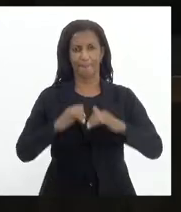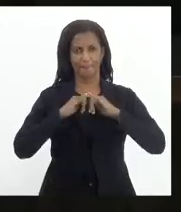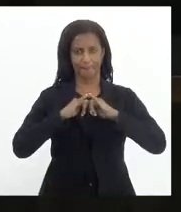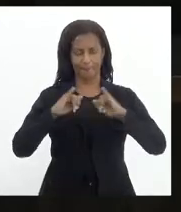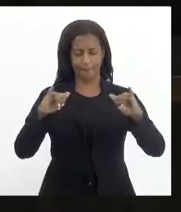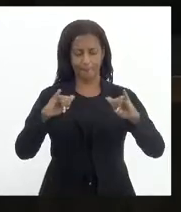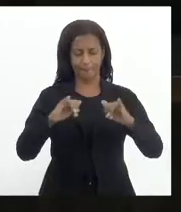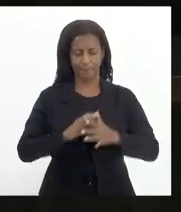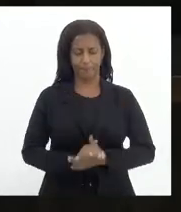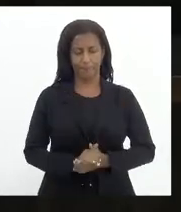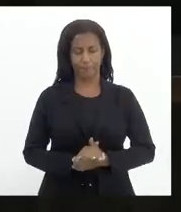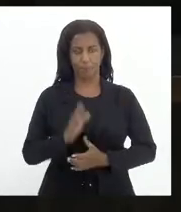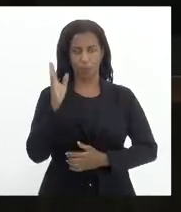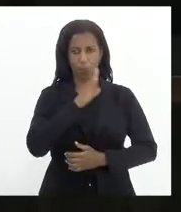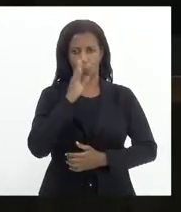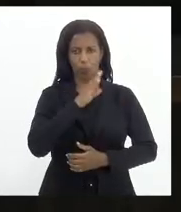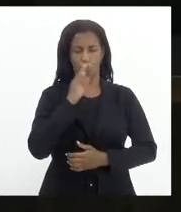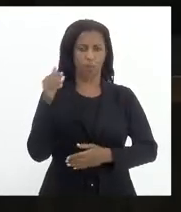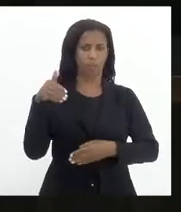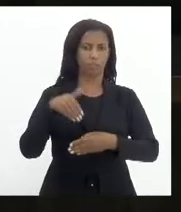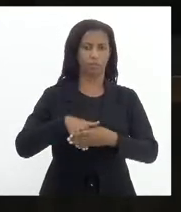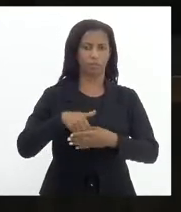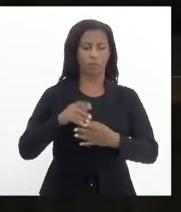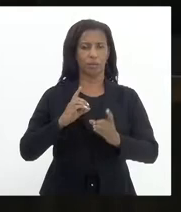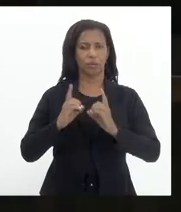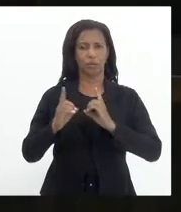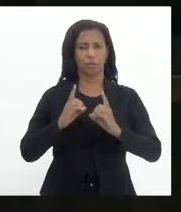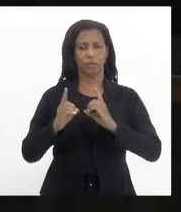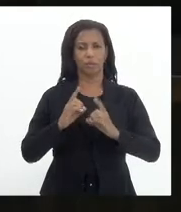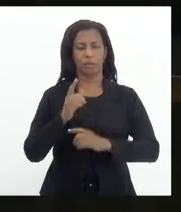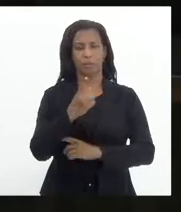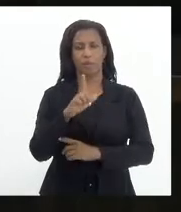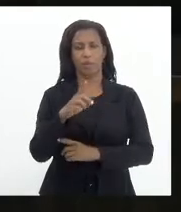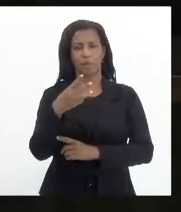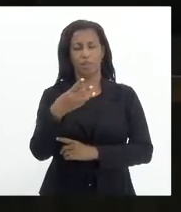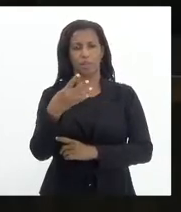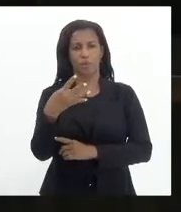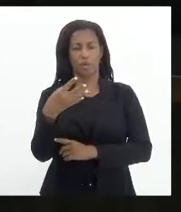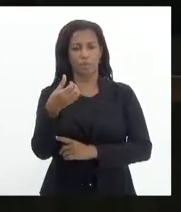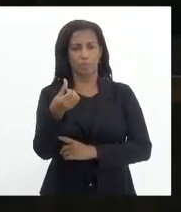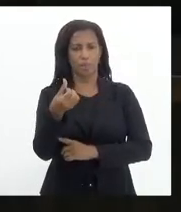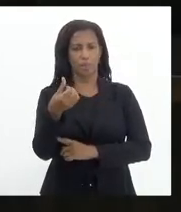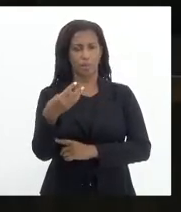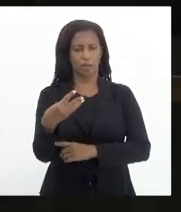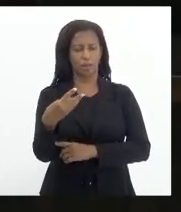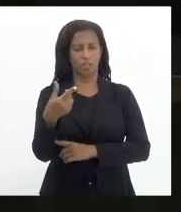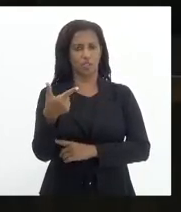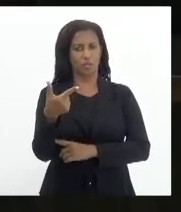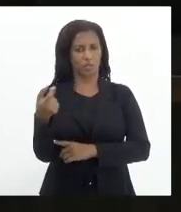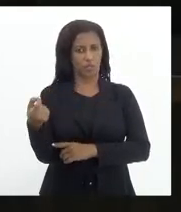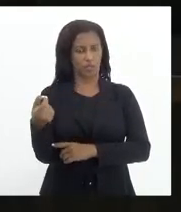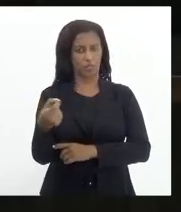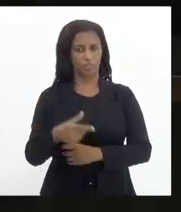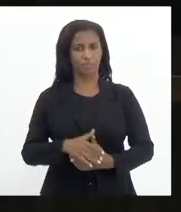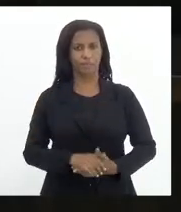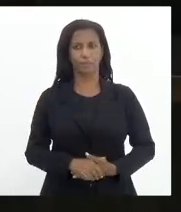Anuncio em regime de urgência, em votação, em discussão única, Projeto de Lei nº 3463, de 2020,